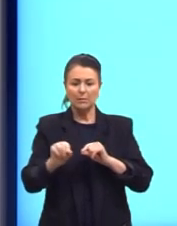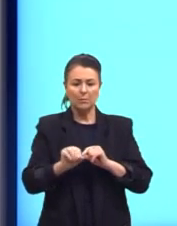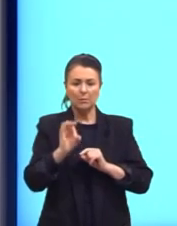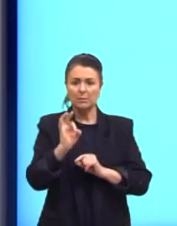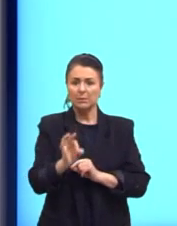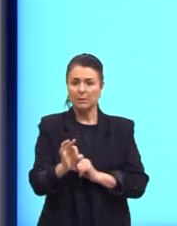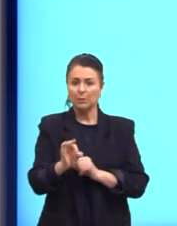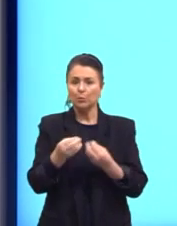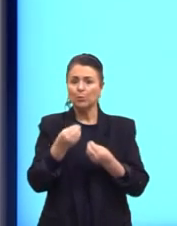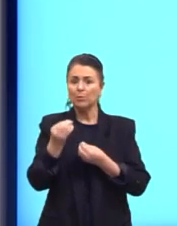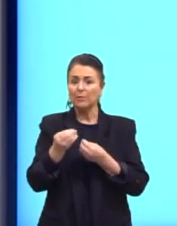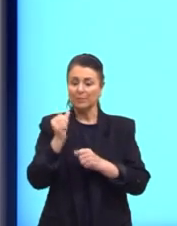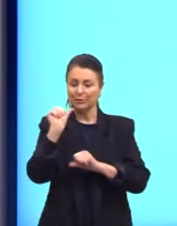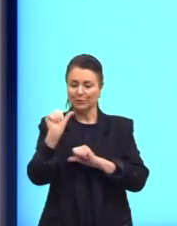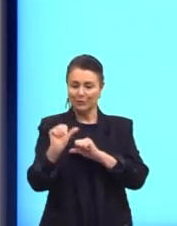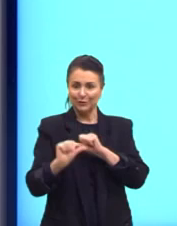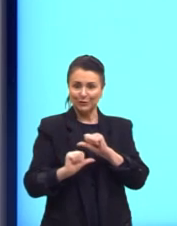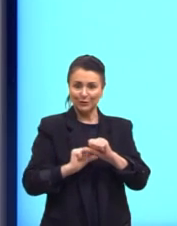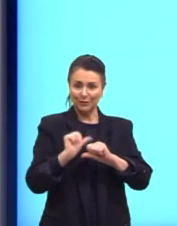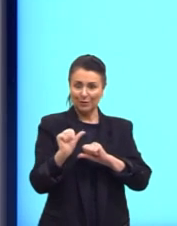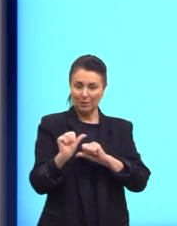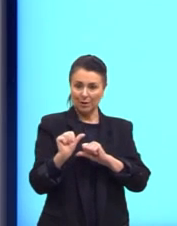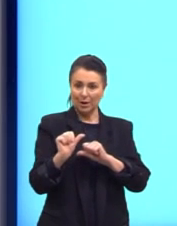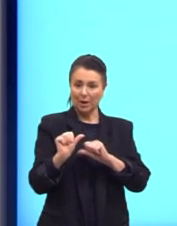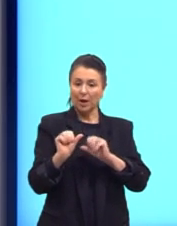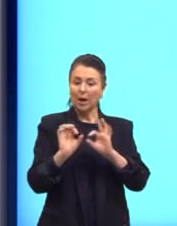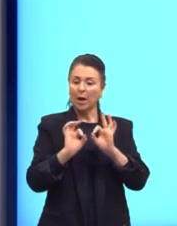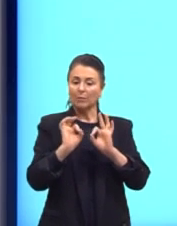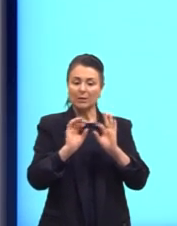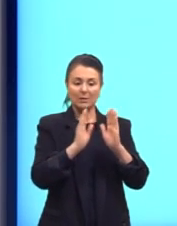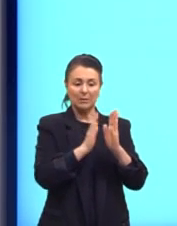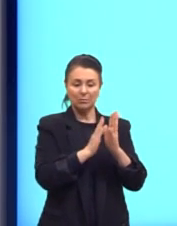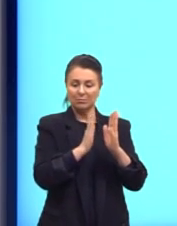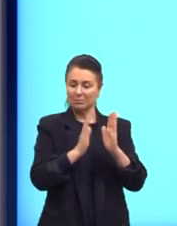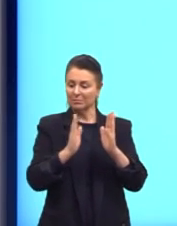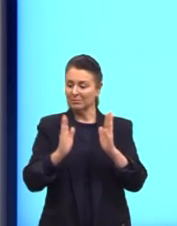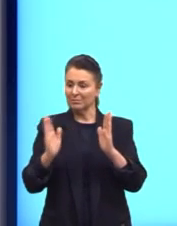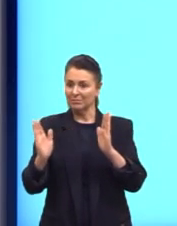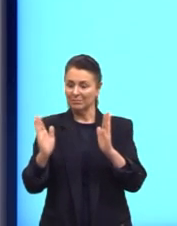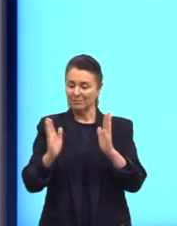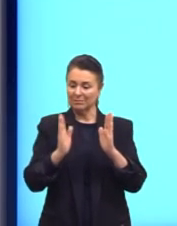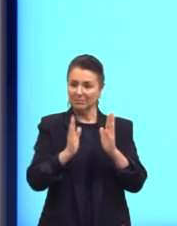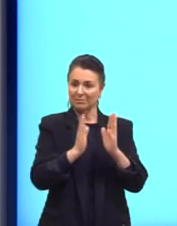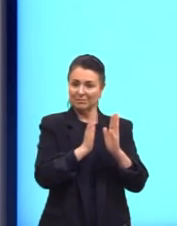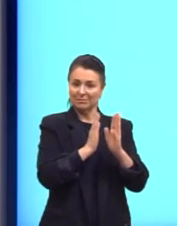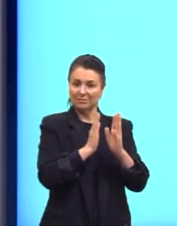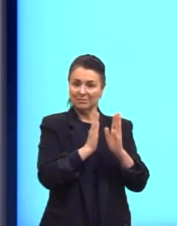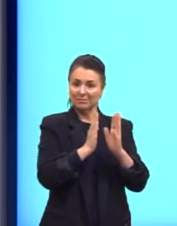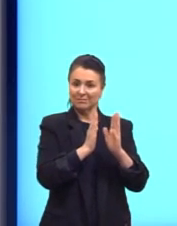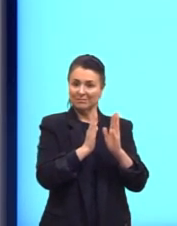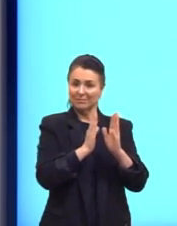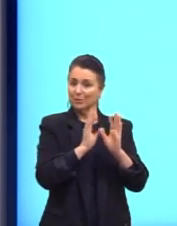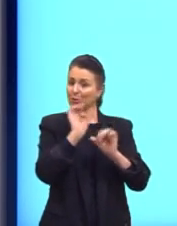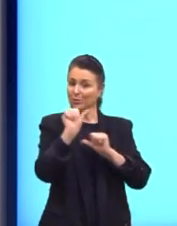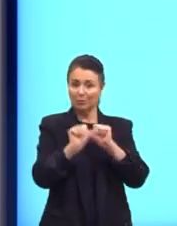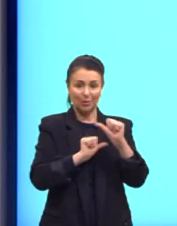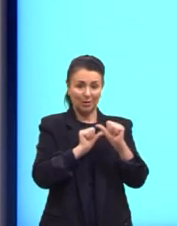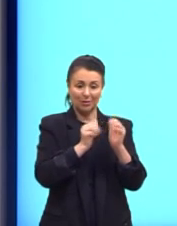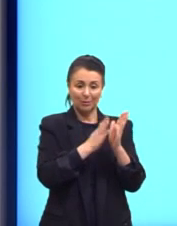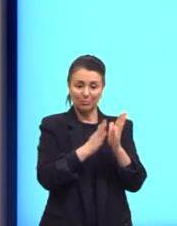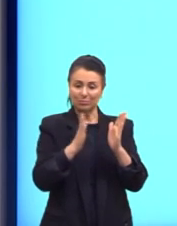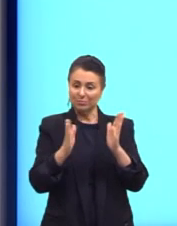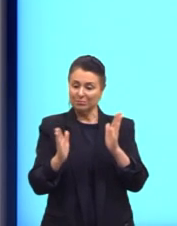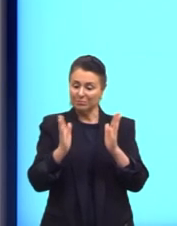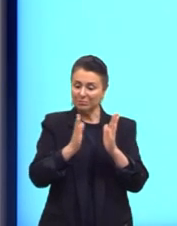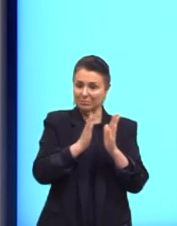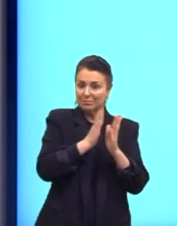nós trocamos somente aqui a ordem desses, dessas fatores, né? Dos nossos fatores